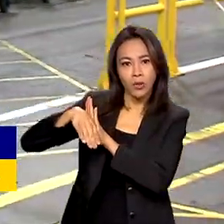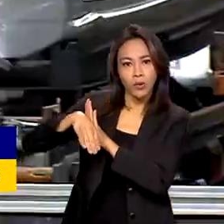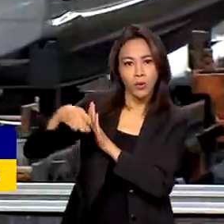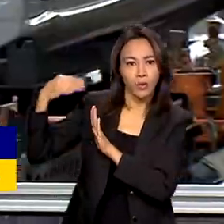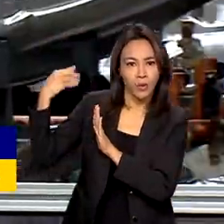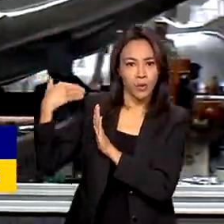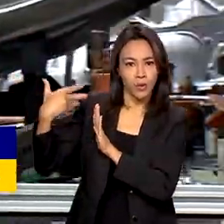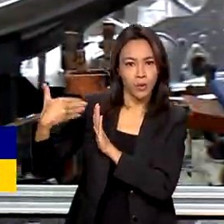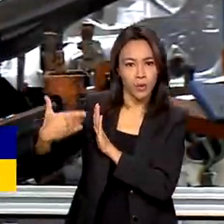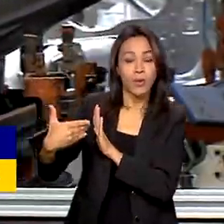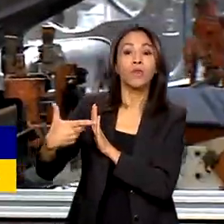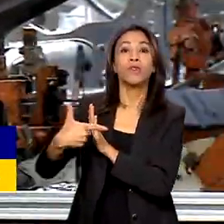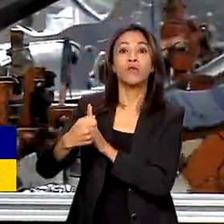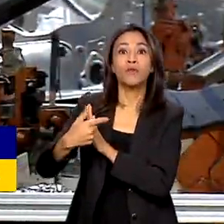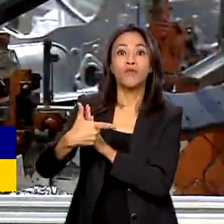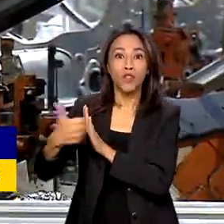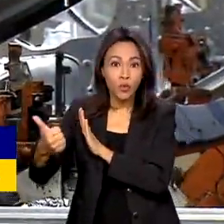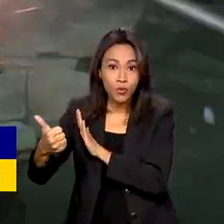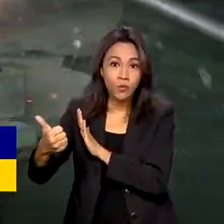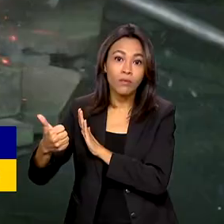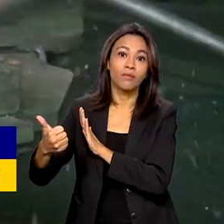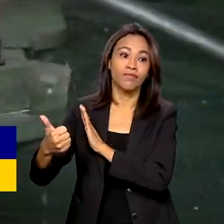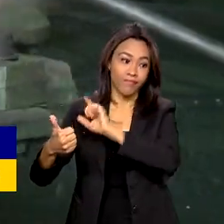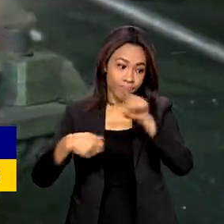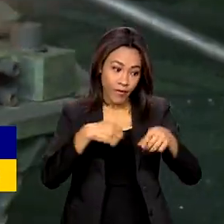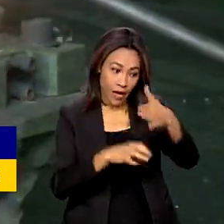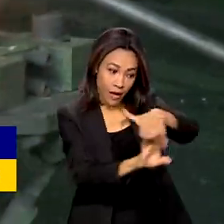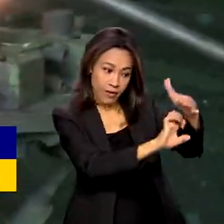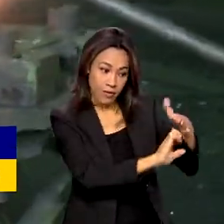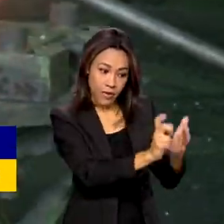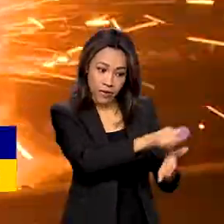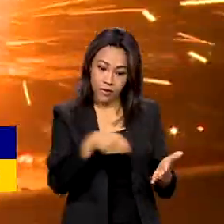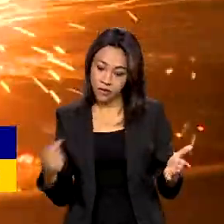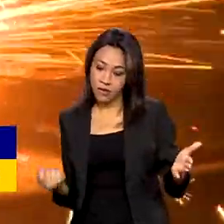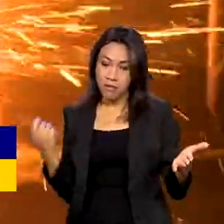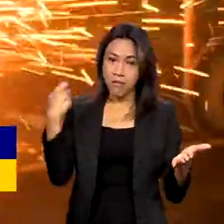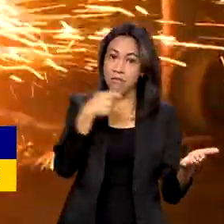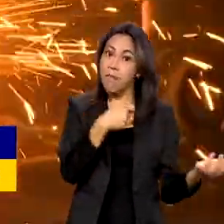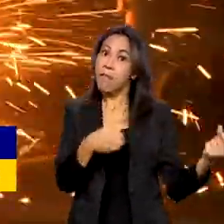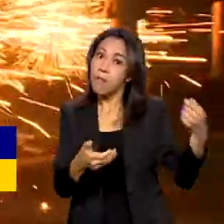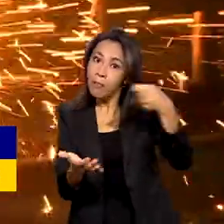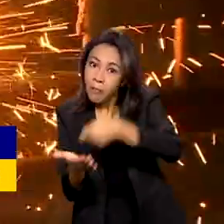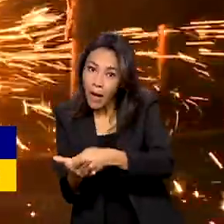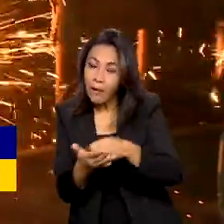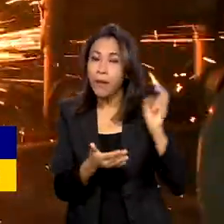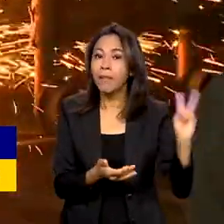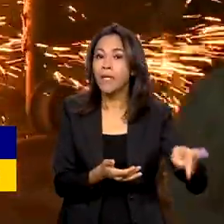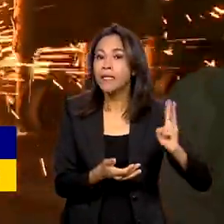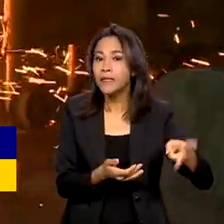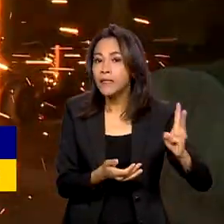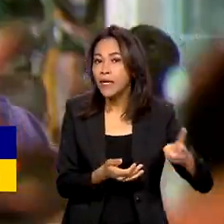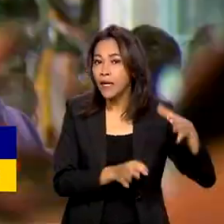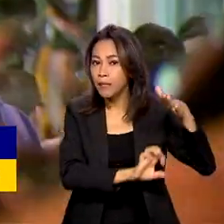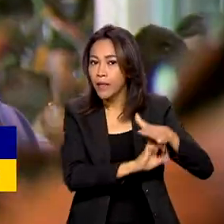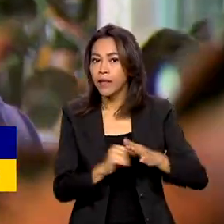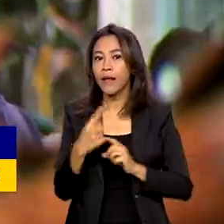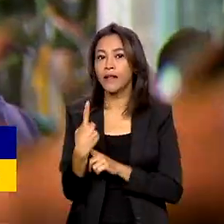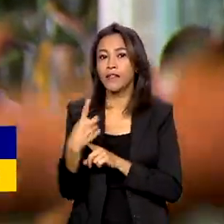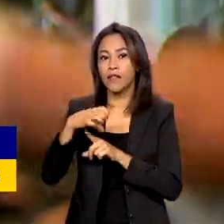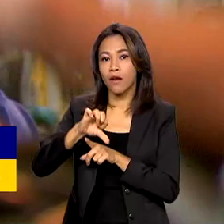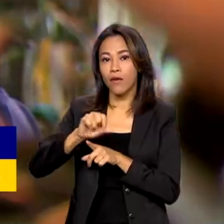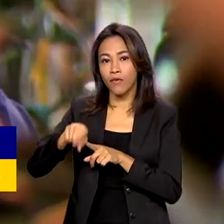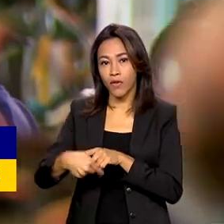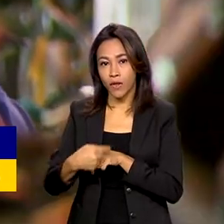2021, a conta paga pelos empresários para manter um negócio Era de 19,5%